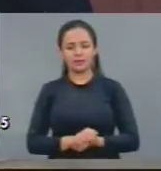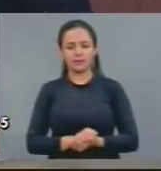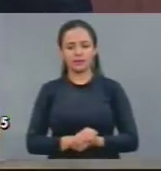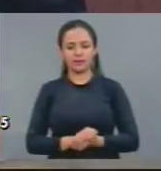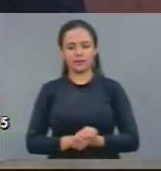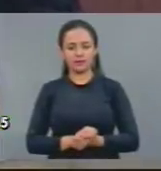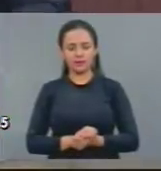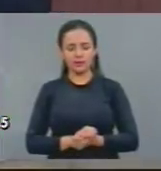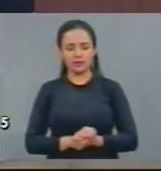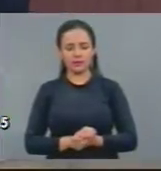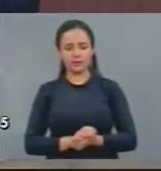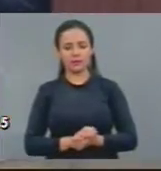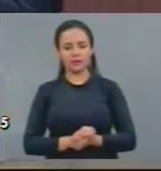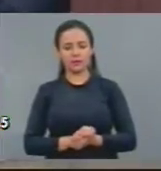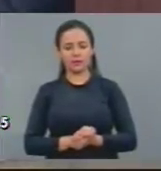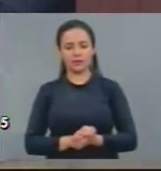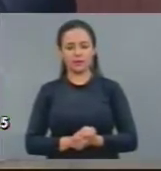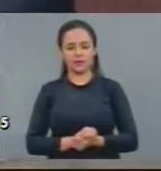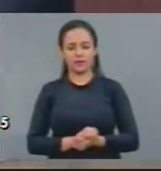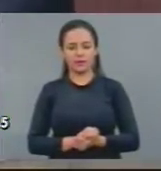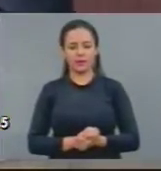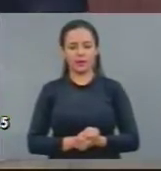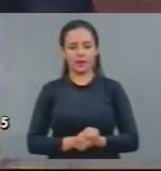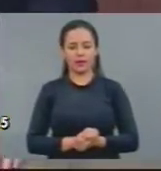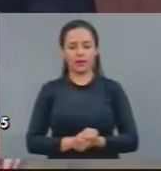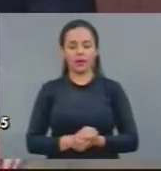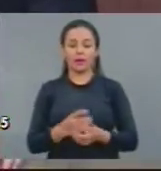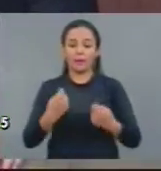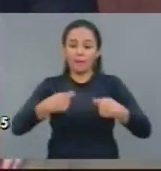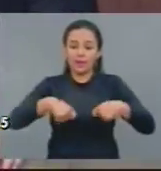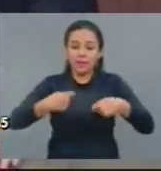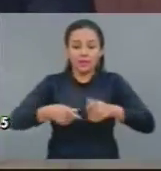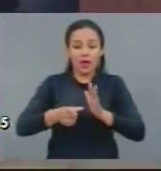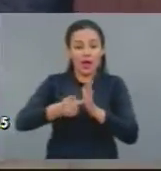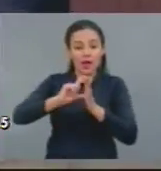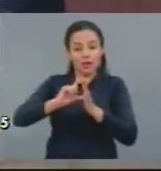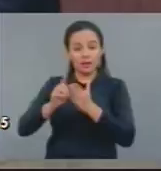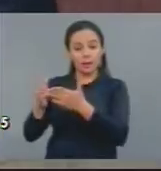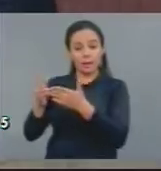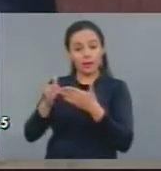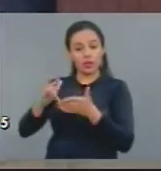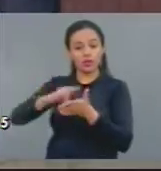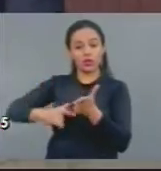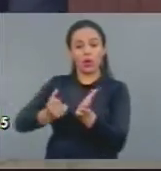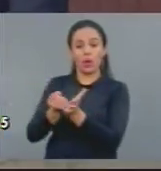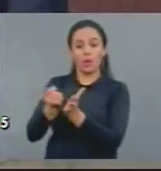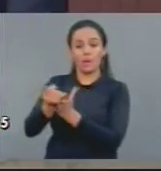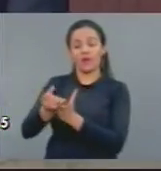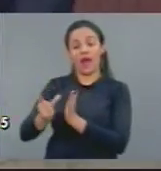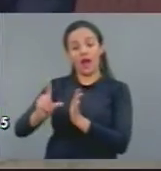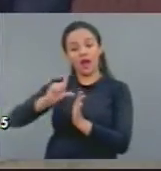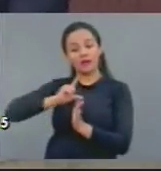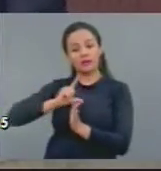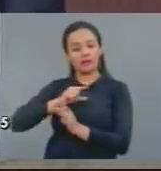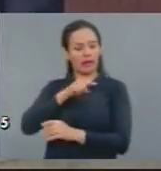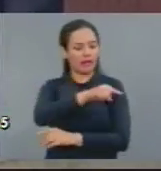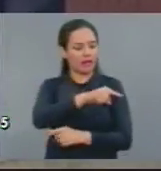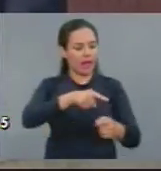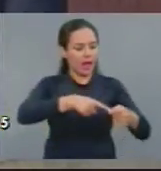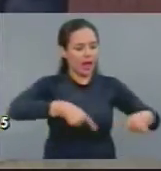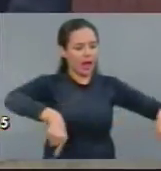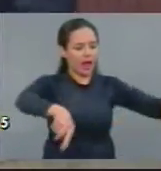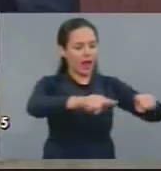lá pedir a outorga. Aí, ontem, o Conselho de Recursos